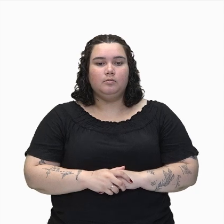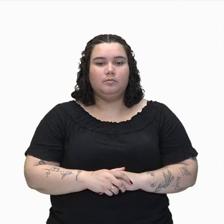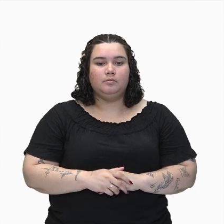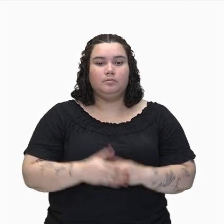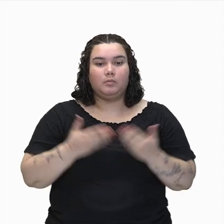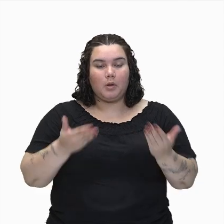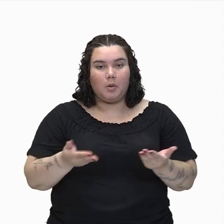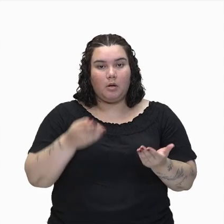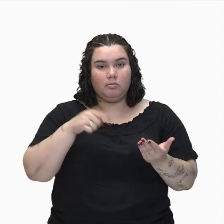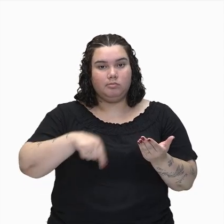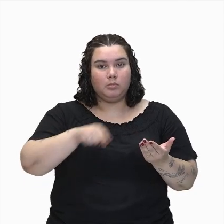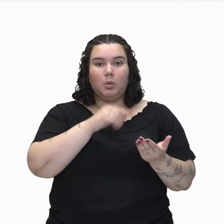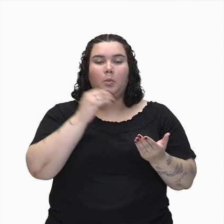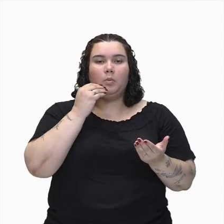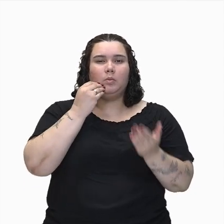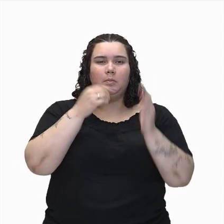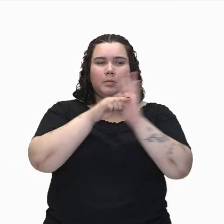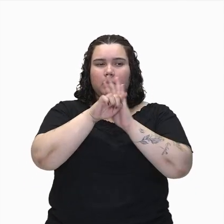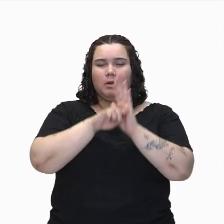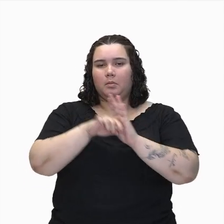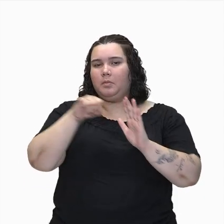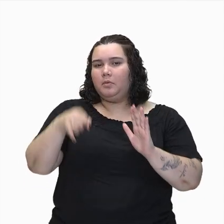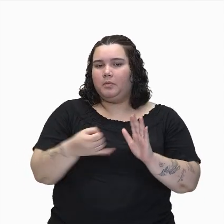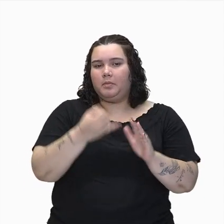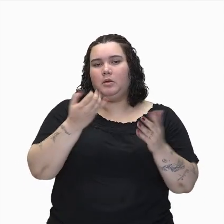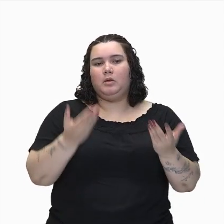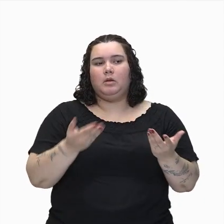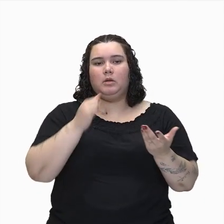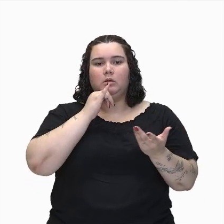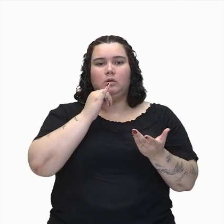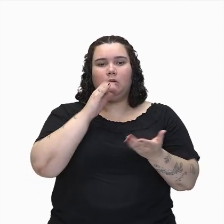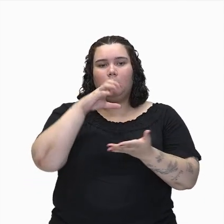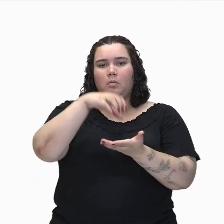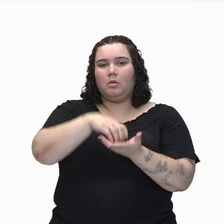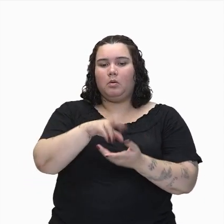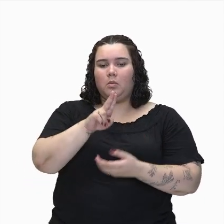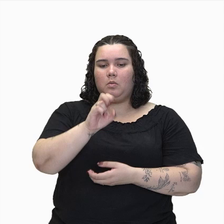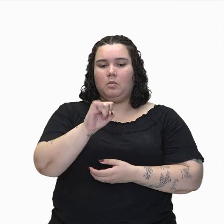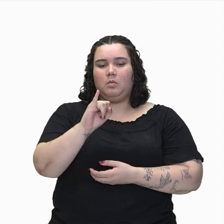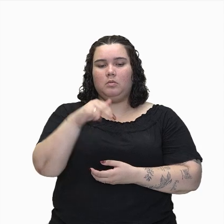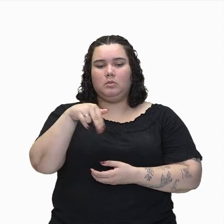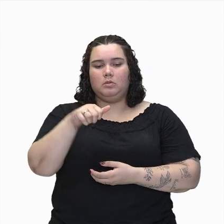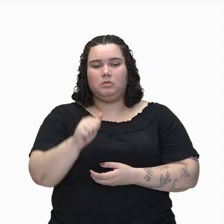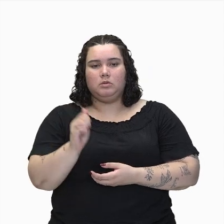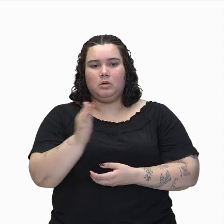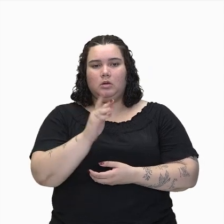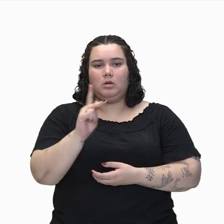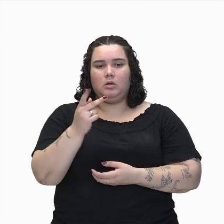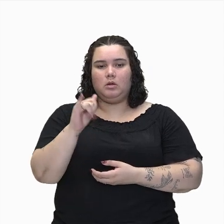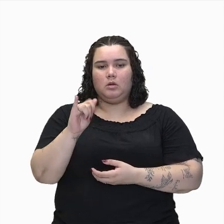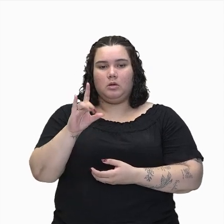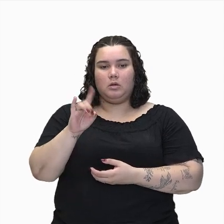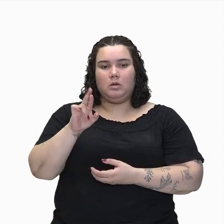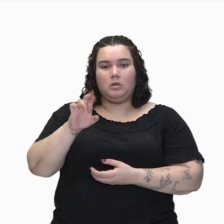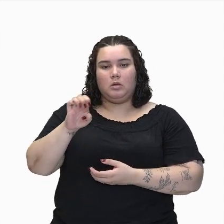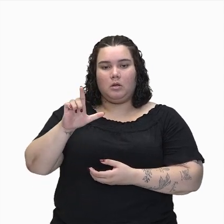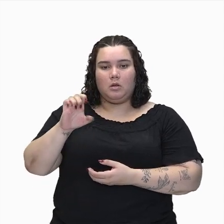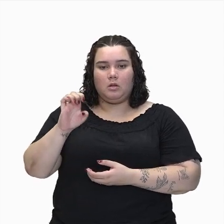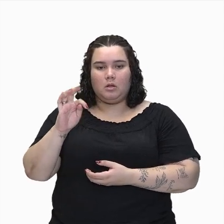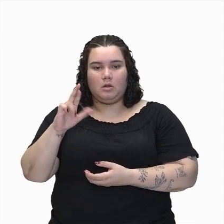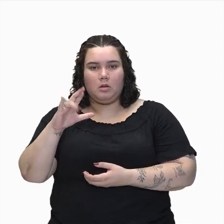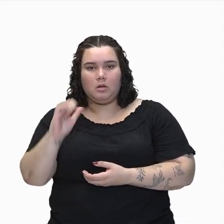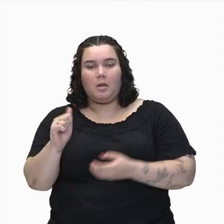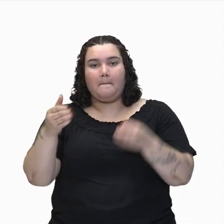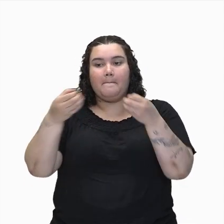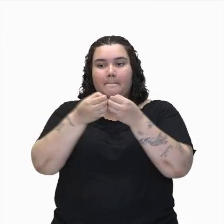oportunidade para você pesquisar aí uma hidrelétrica que está mais próxima da sua região, a hidrelétrica que